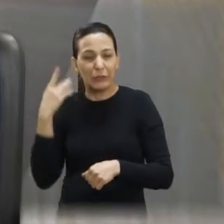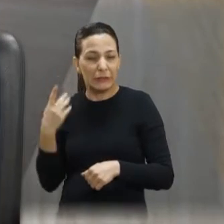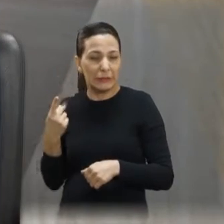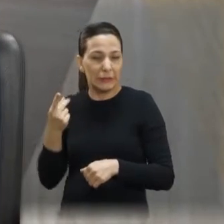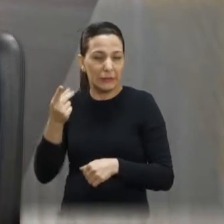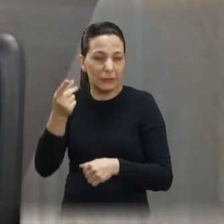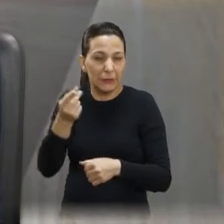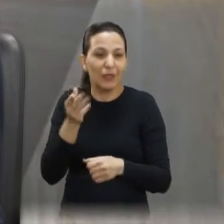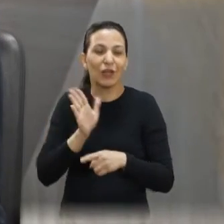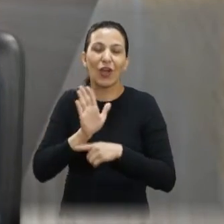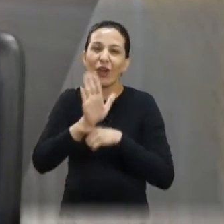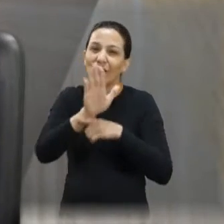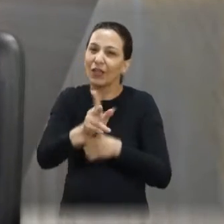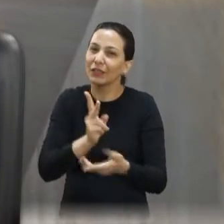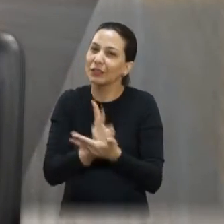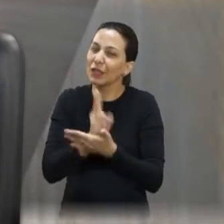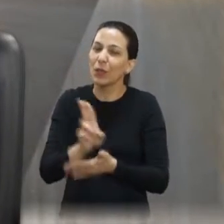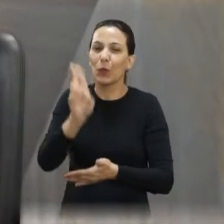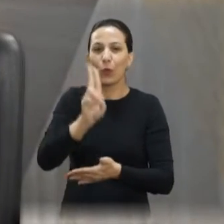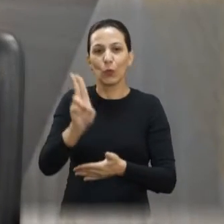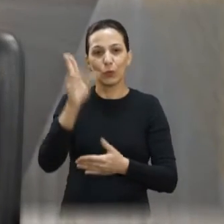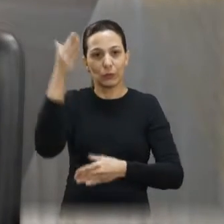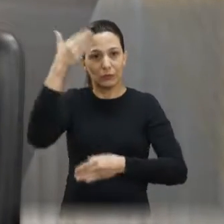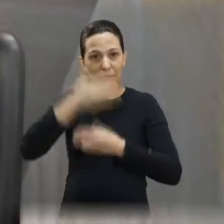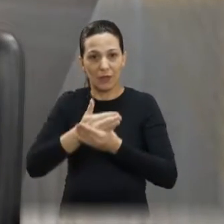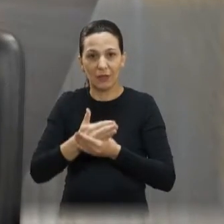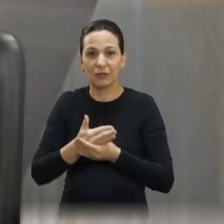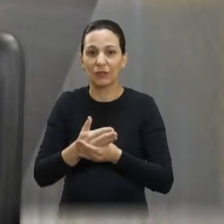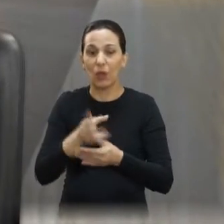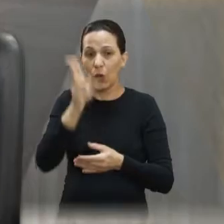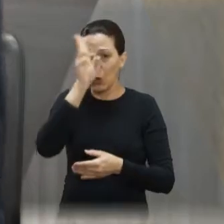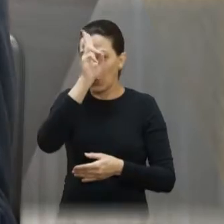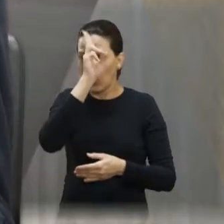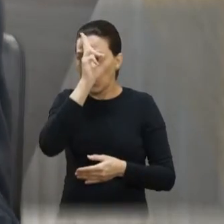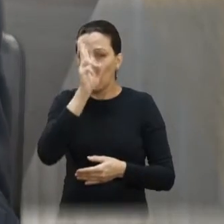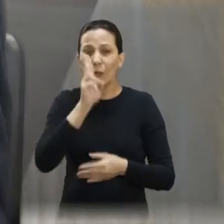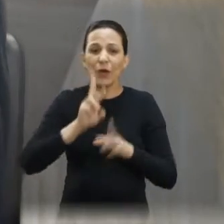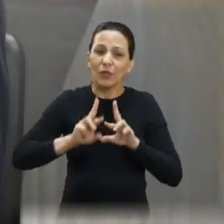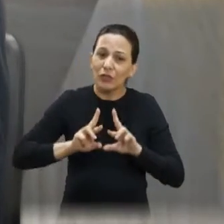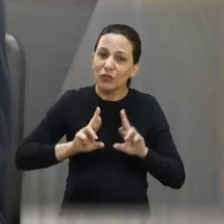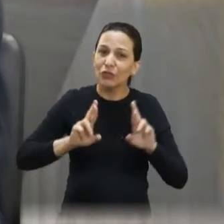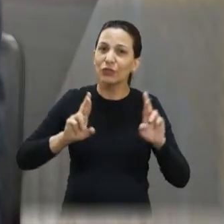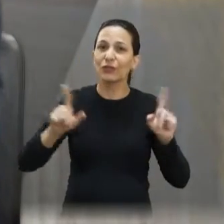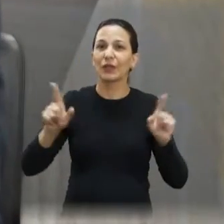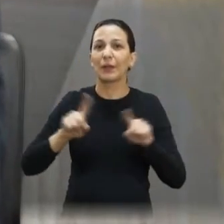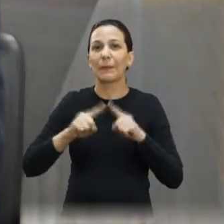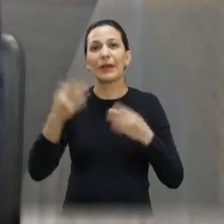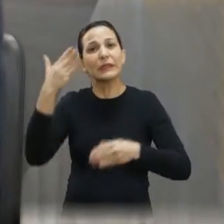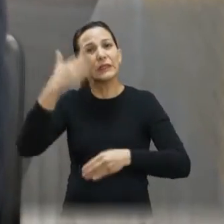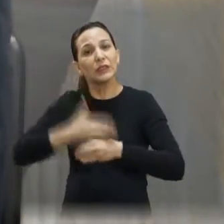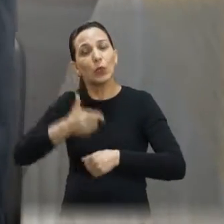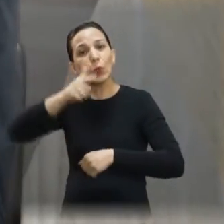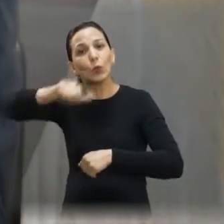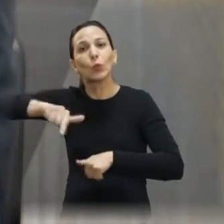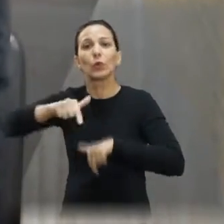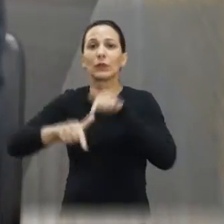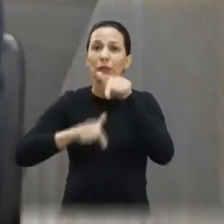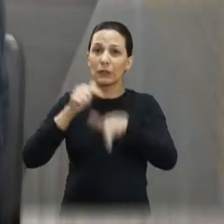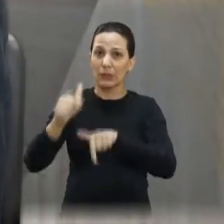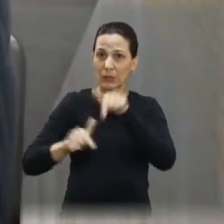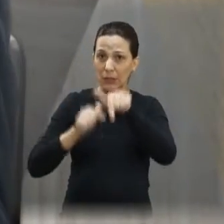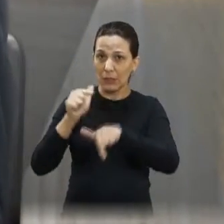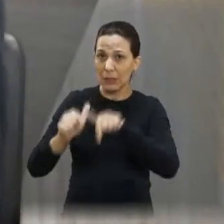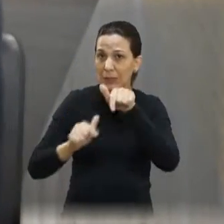taxista não teve queda no seu atendimento com o aplicativo do Uber, não. É um trabalho diferenciado, mas o taxista continua com o seu trabalho, com toda a